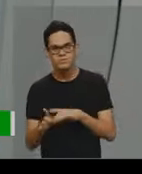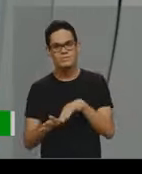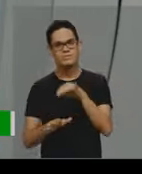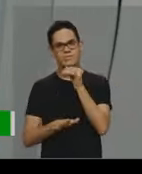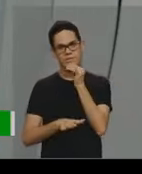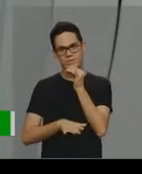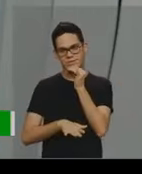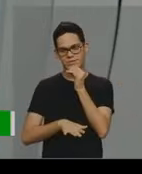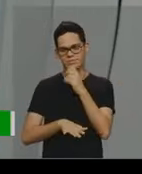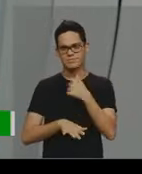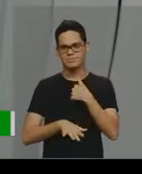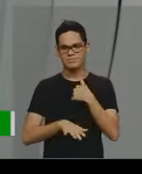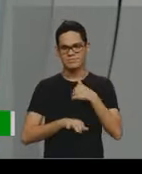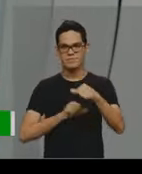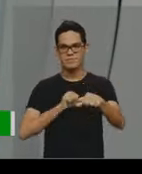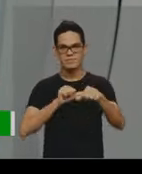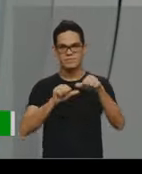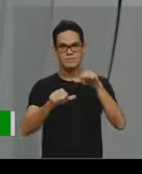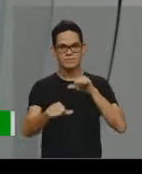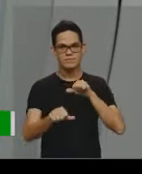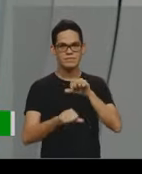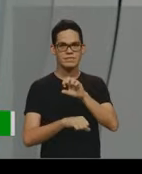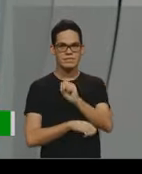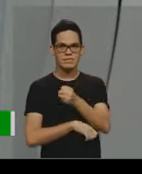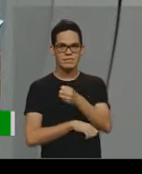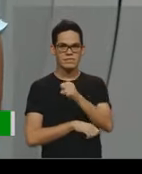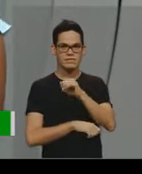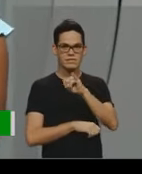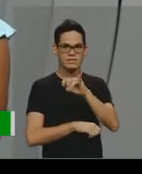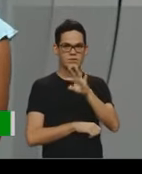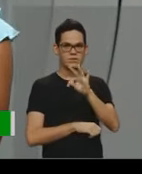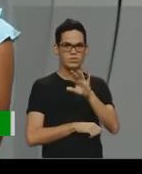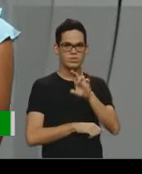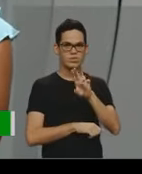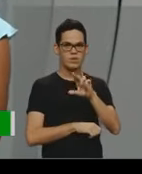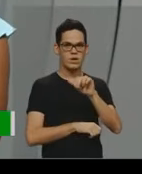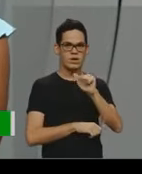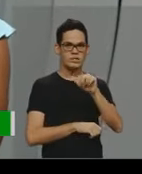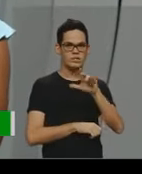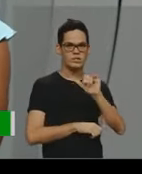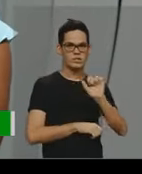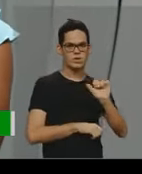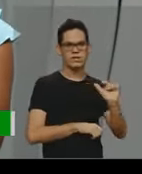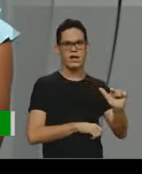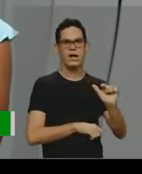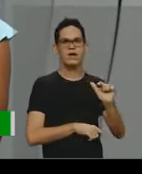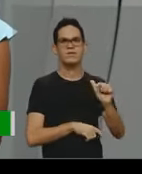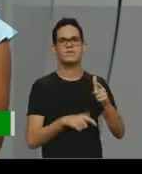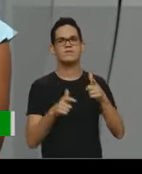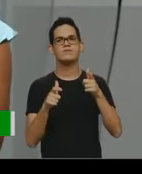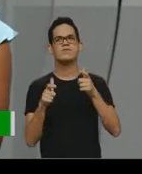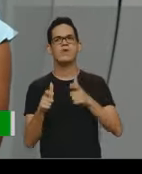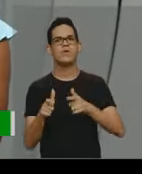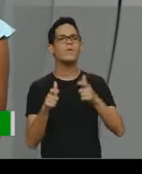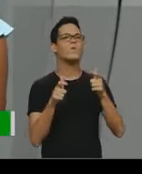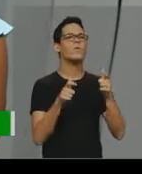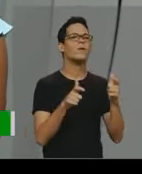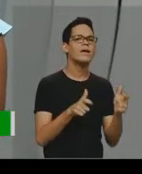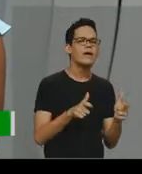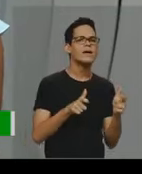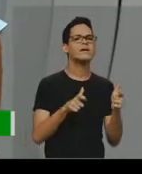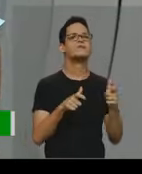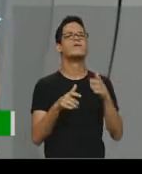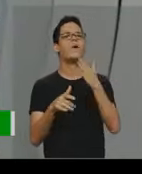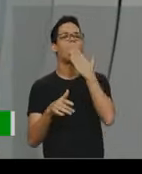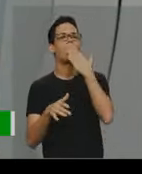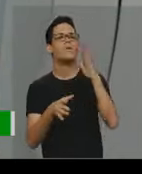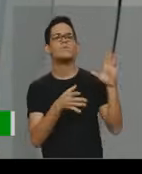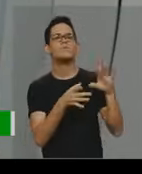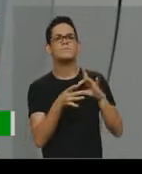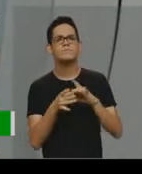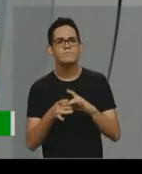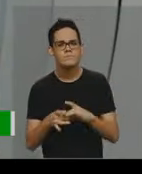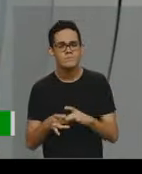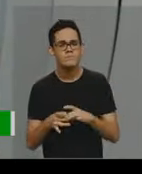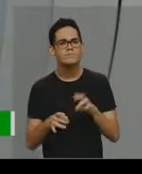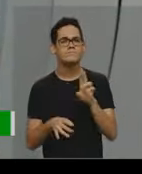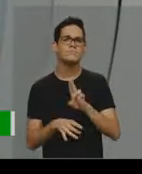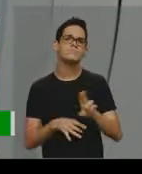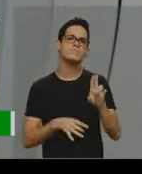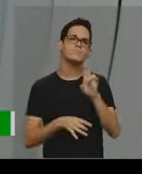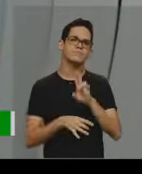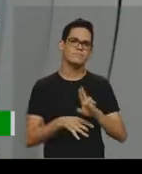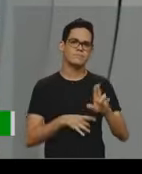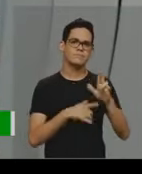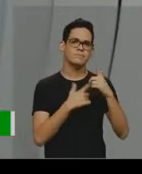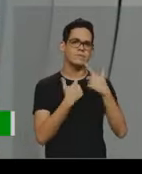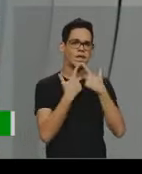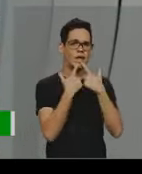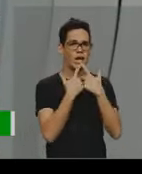situacional, ela leva muito em conta isso, o lugar, né, onde, em que lugar, qual que é o contexto ali, né, que está sendo usado a